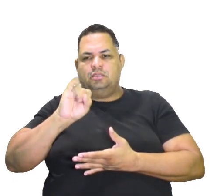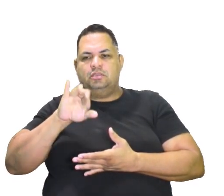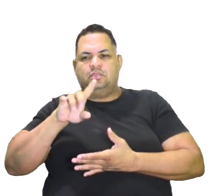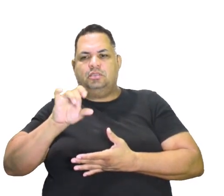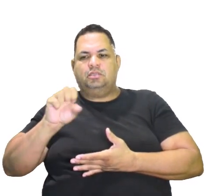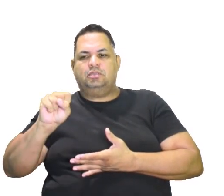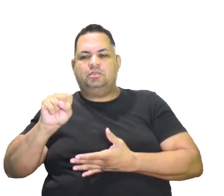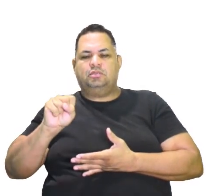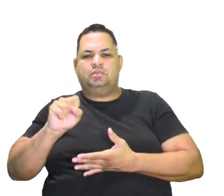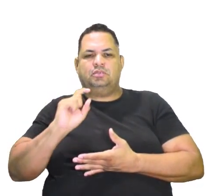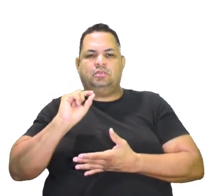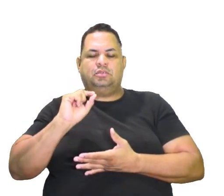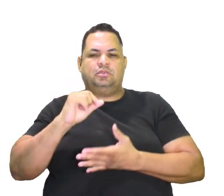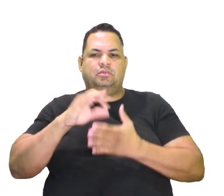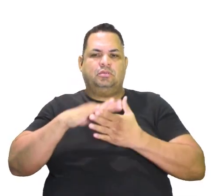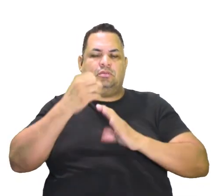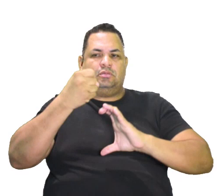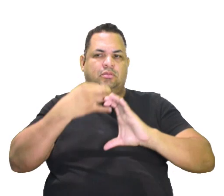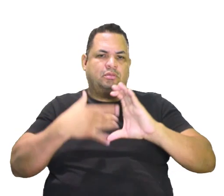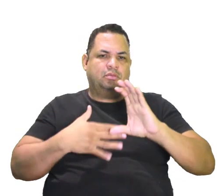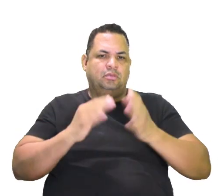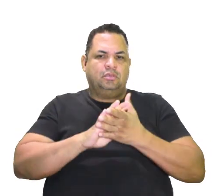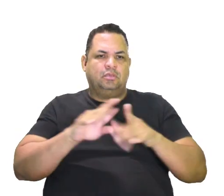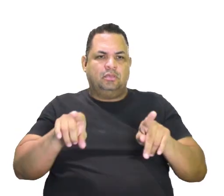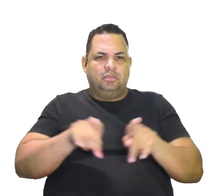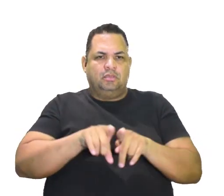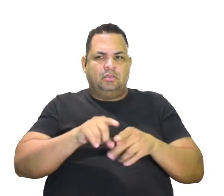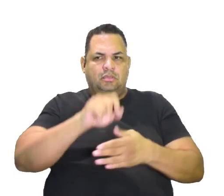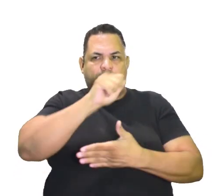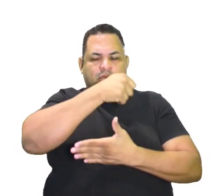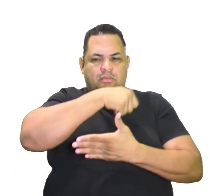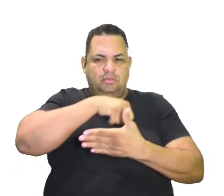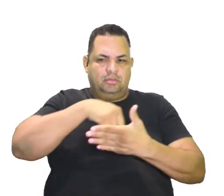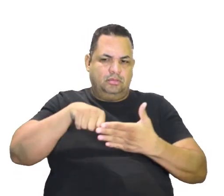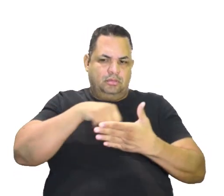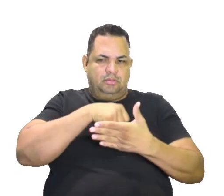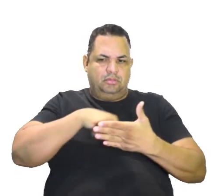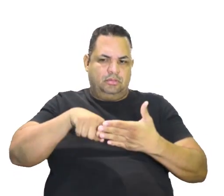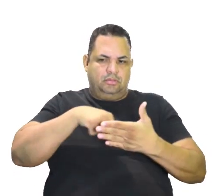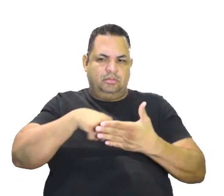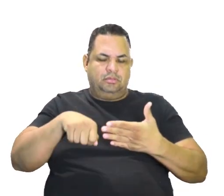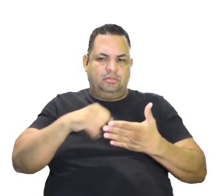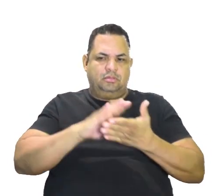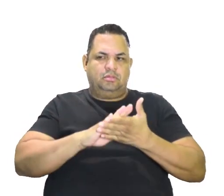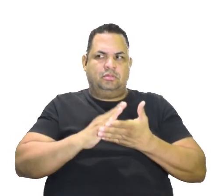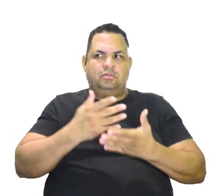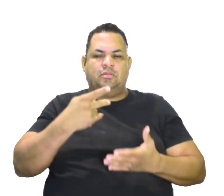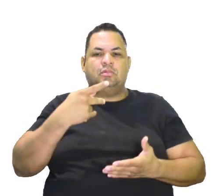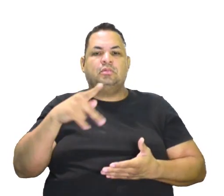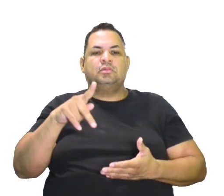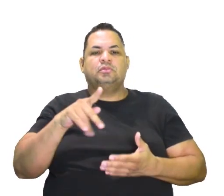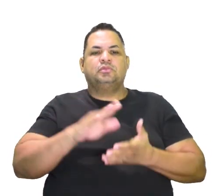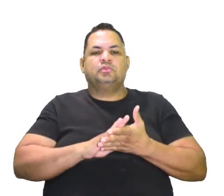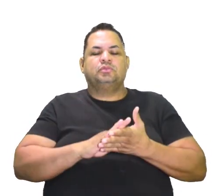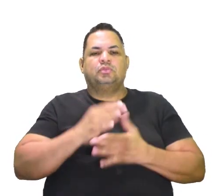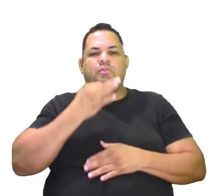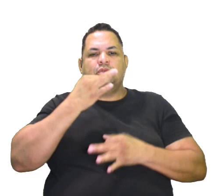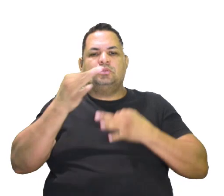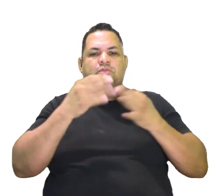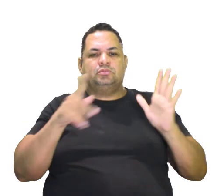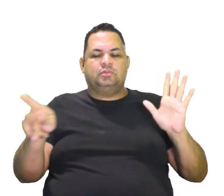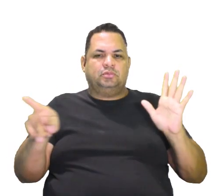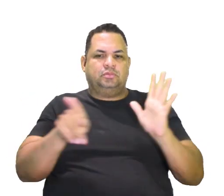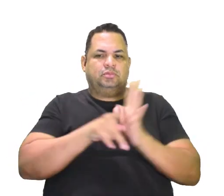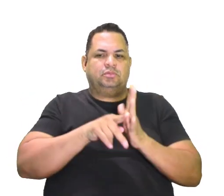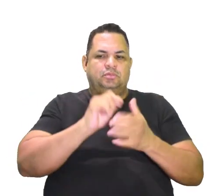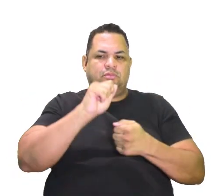também colocar as suas opiniões pessoais, né?